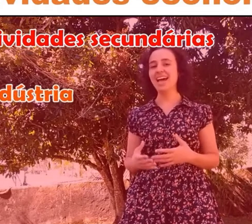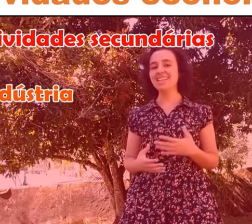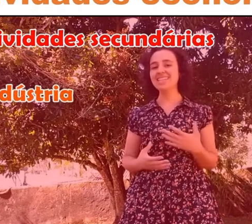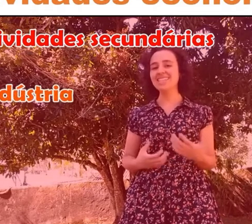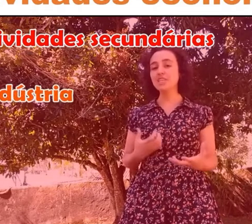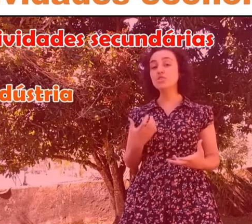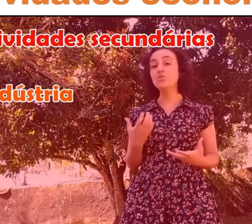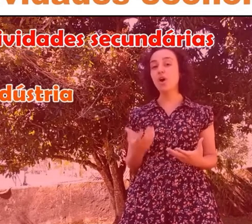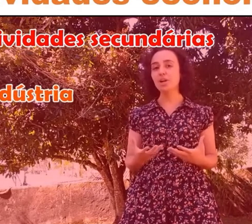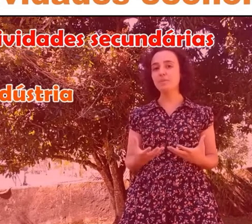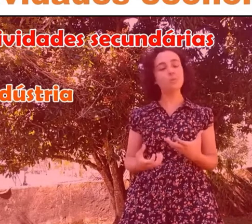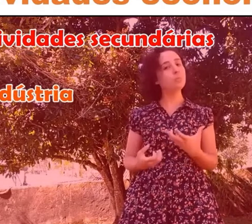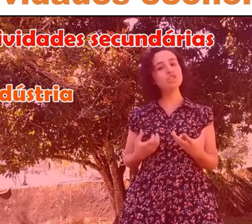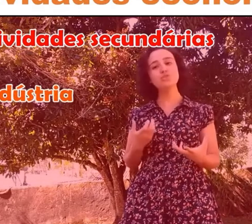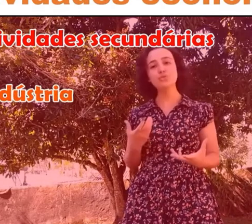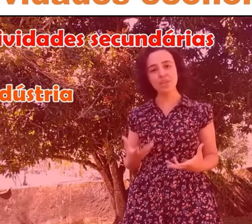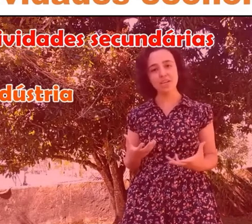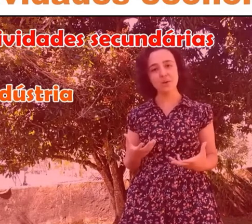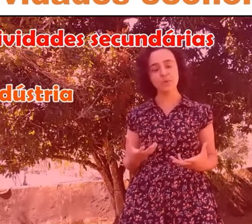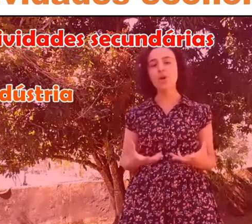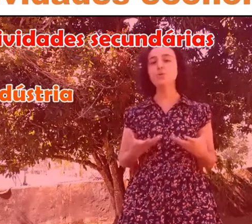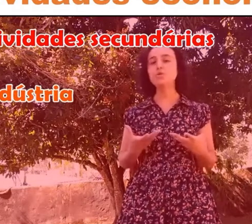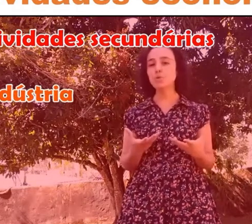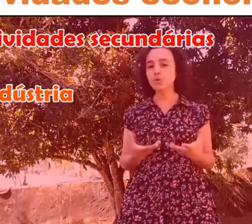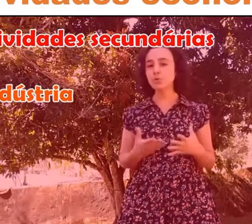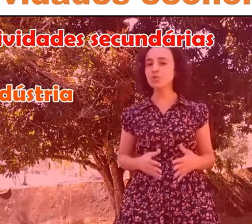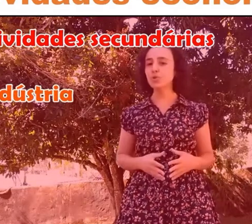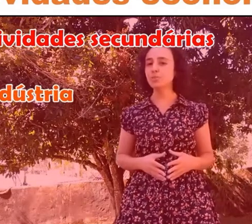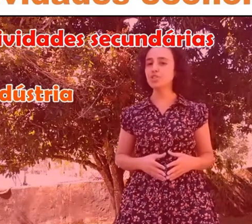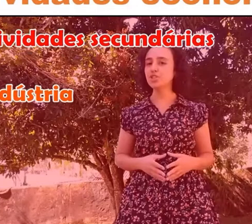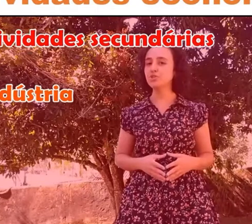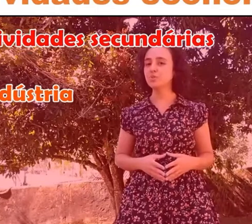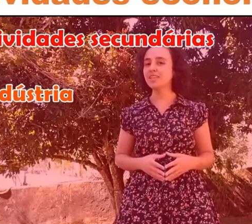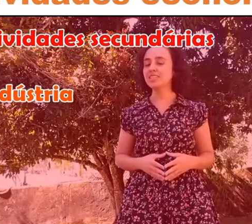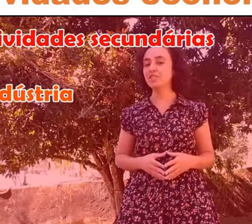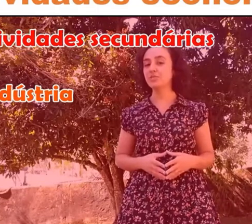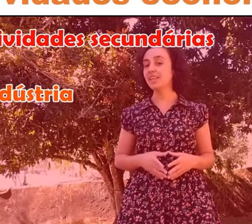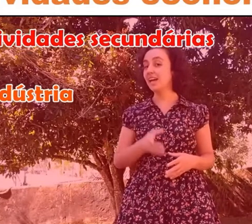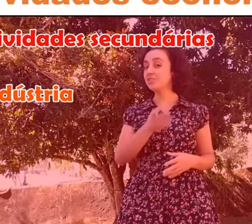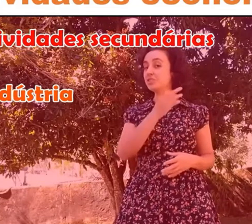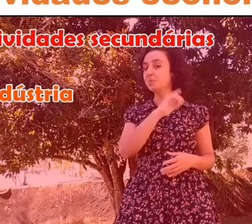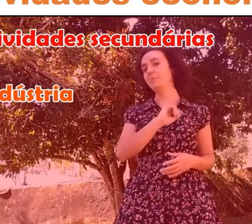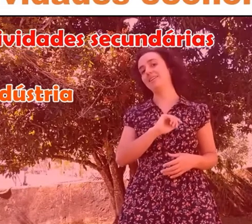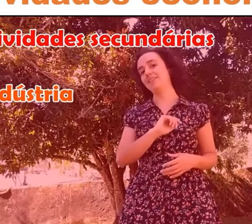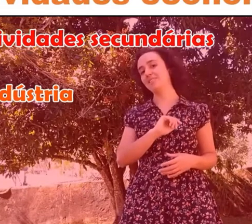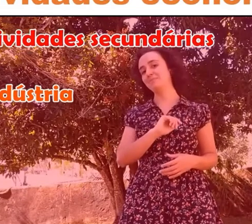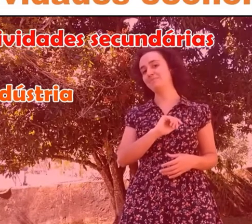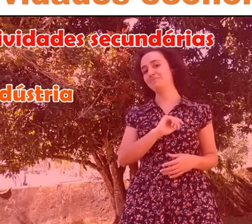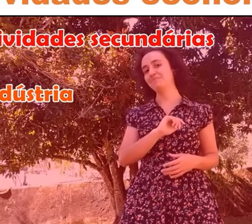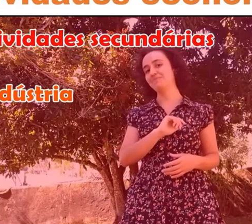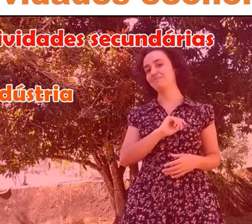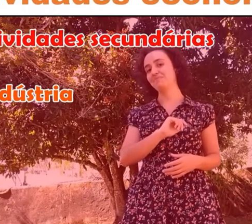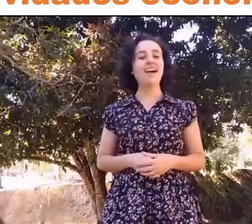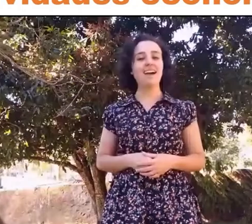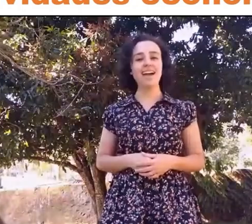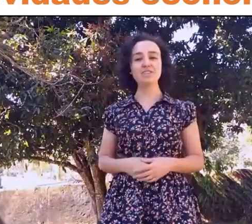secundárias transformam, modificam os produtos obtidos pelas atividades primárias.